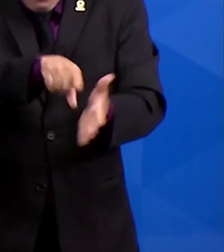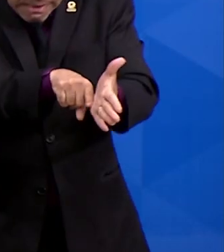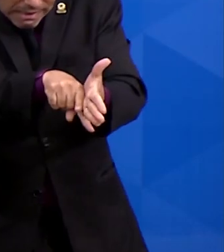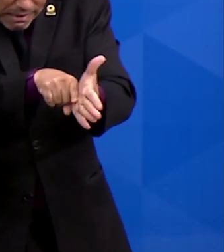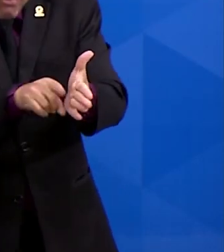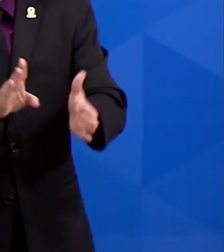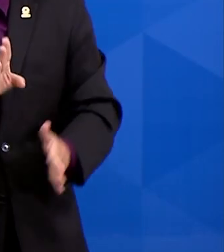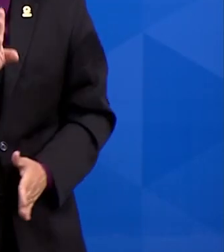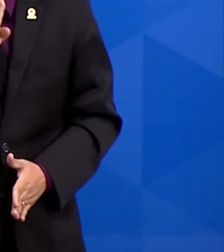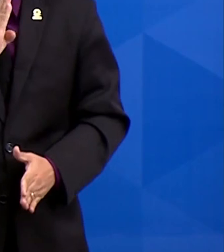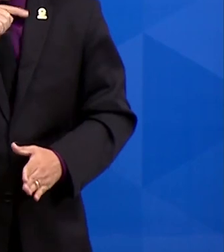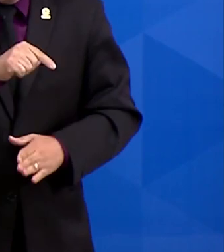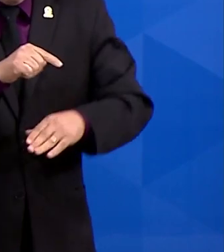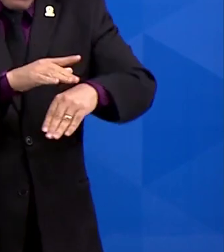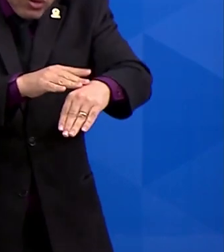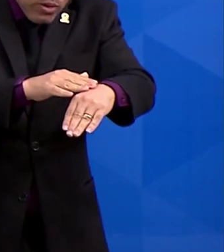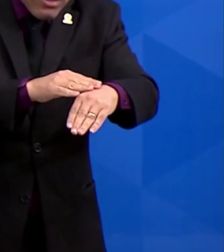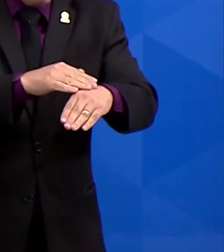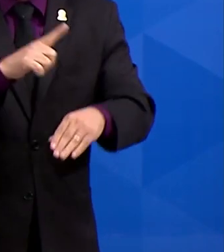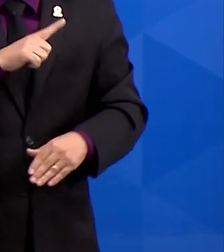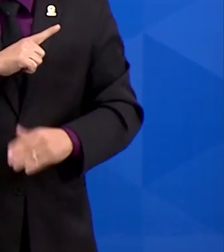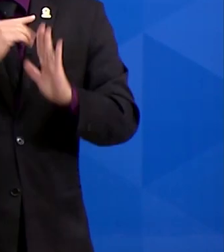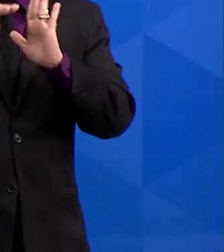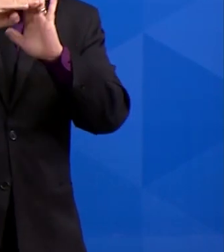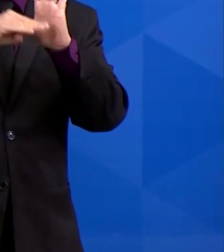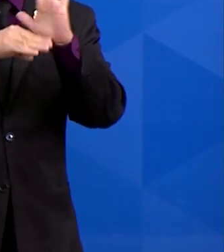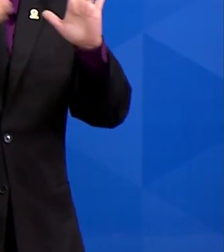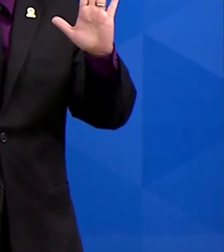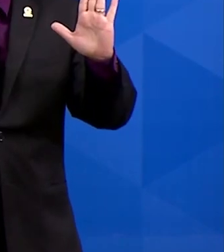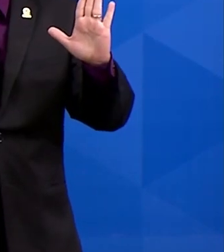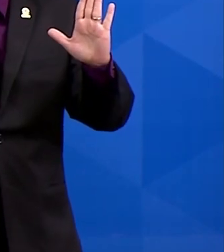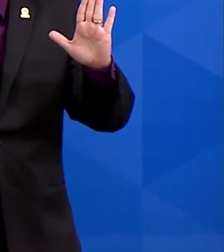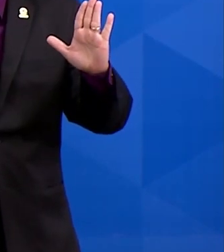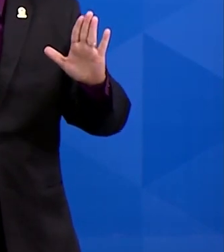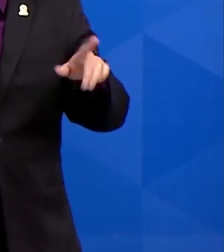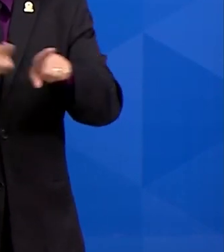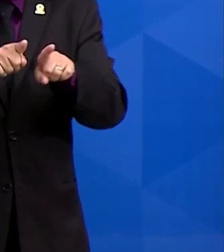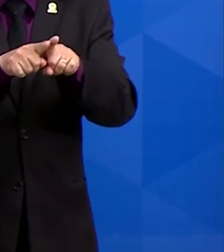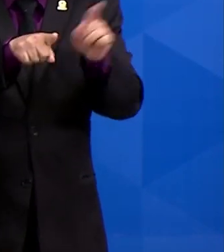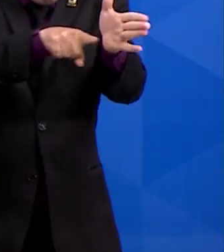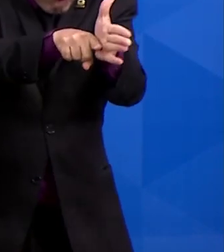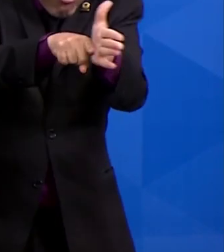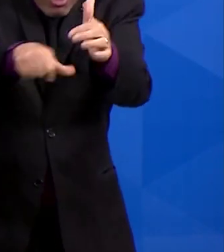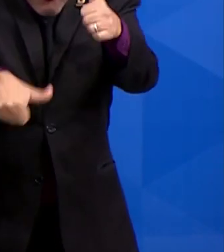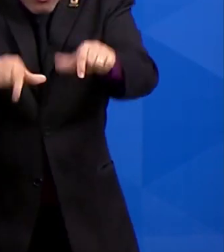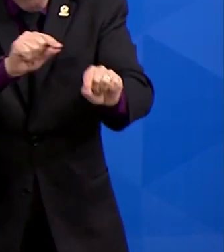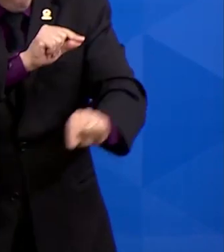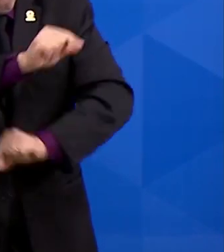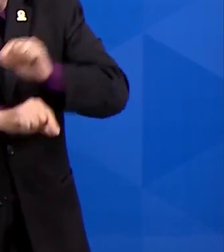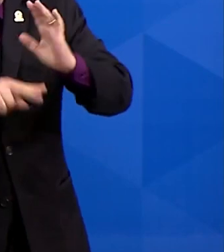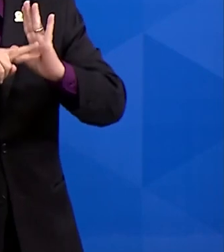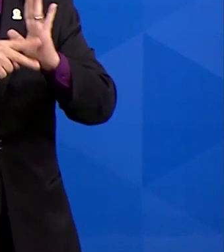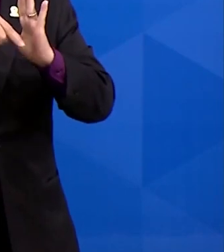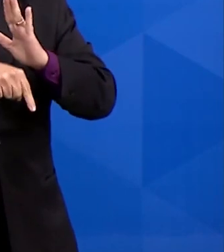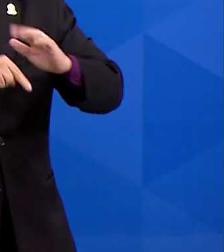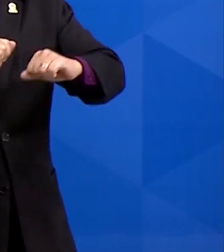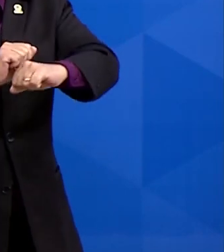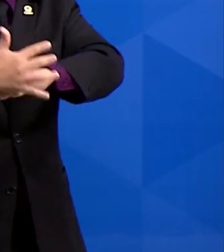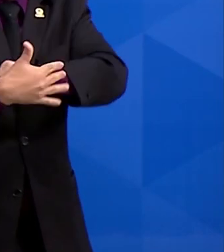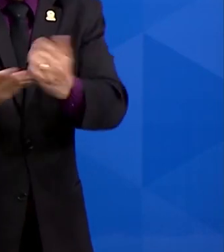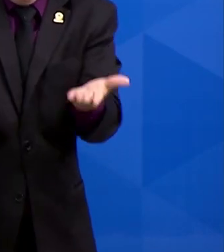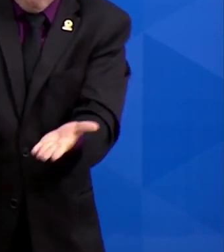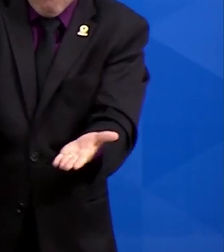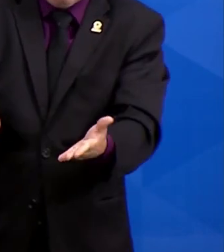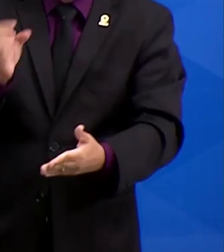vai ter que fazer um programa de teste. É fundamental que a gente tenha uma avaliação do que é essa doença hoje. Como eu falei, se